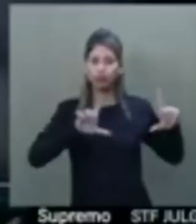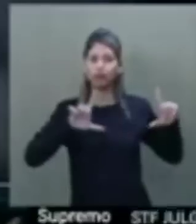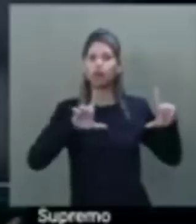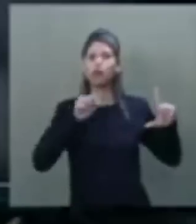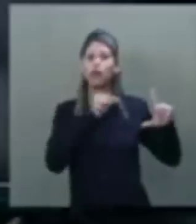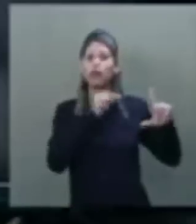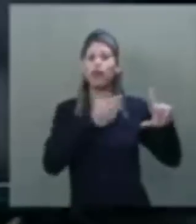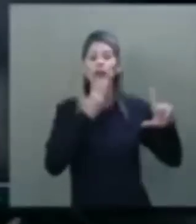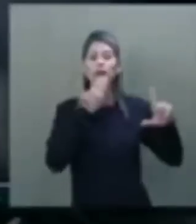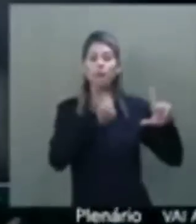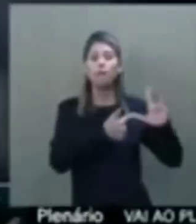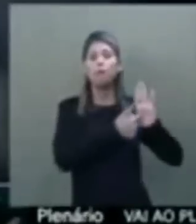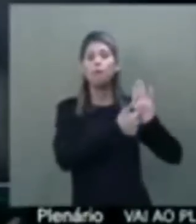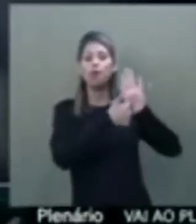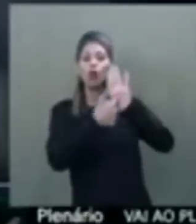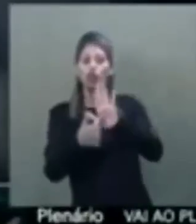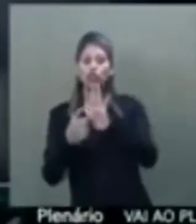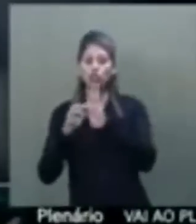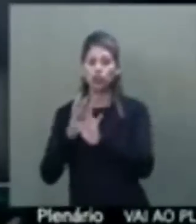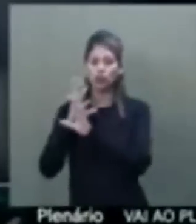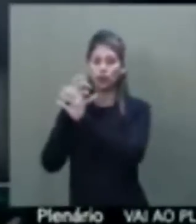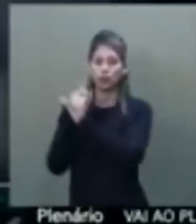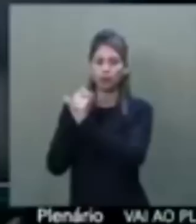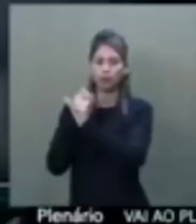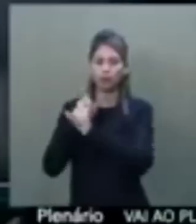Secretaria Geral da Mesa que mostre no painel o resultado.